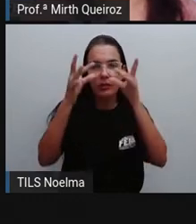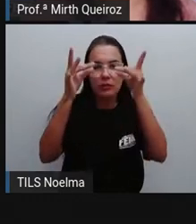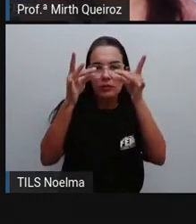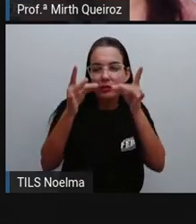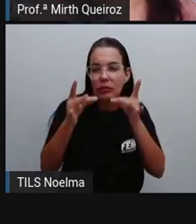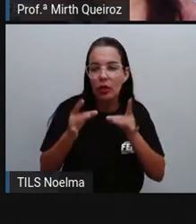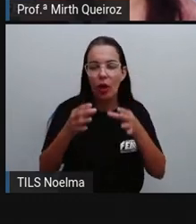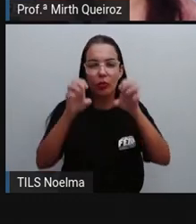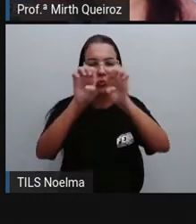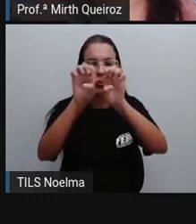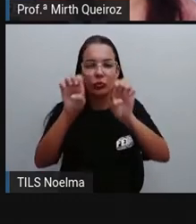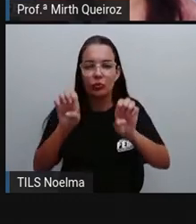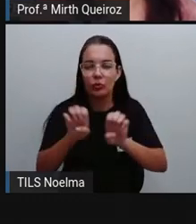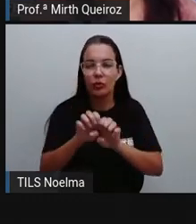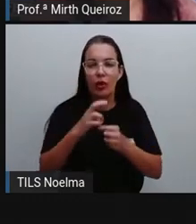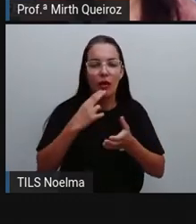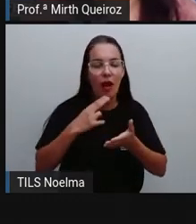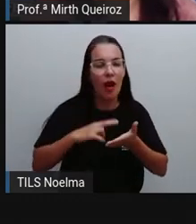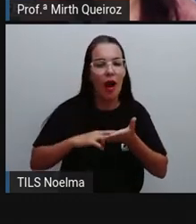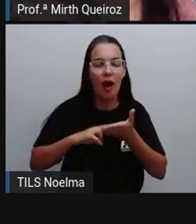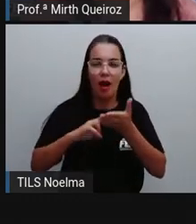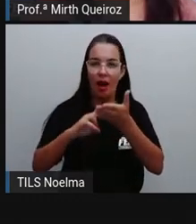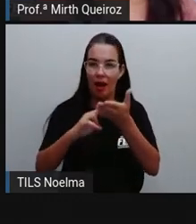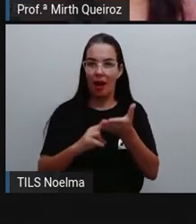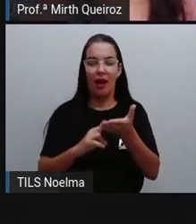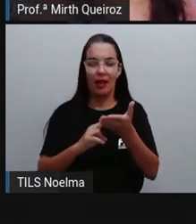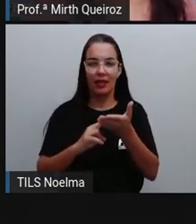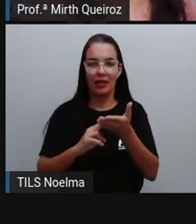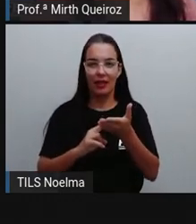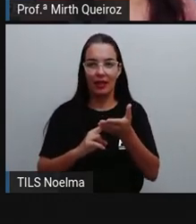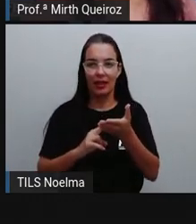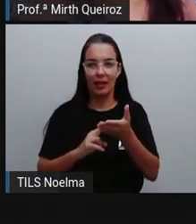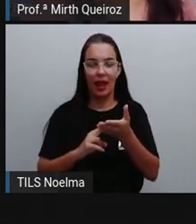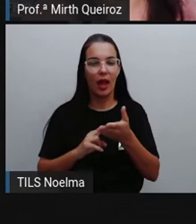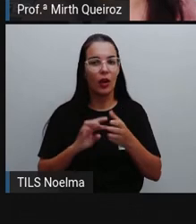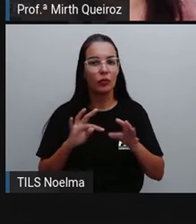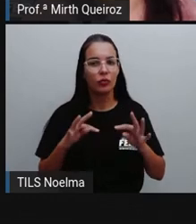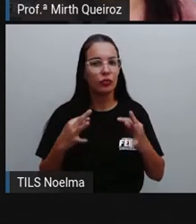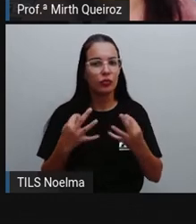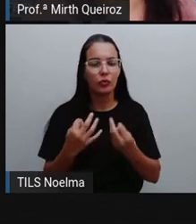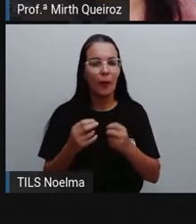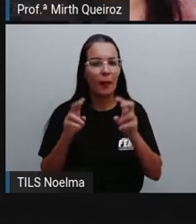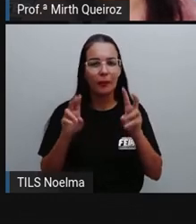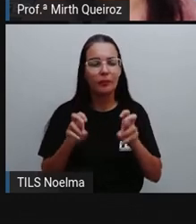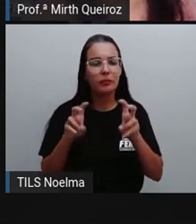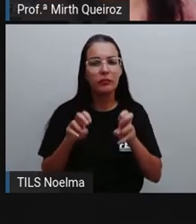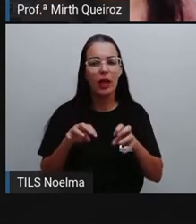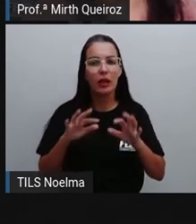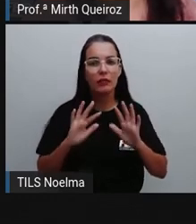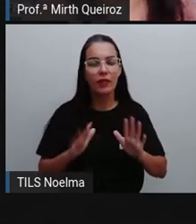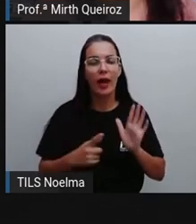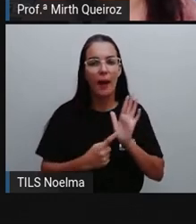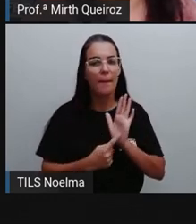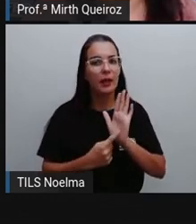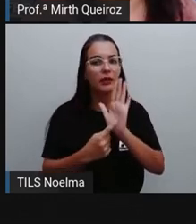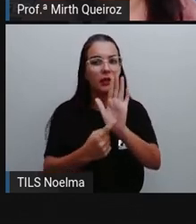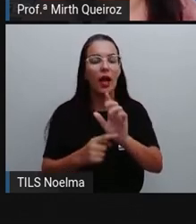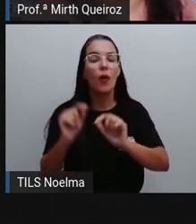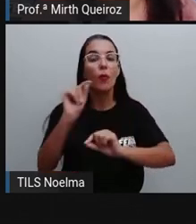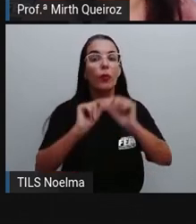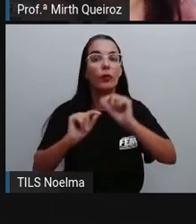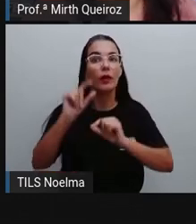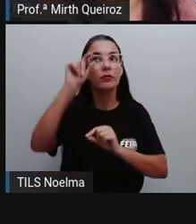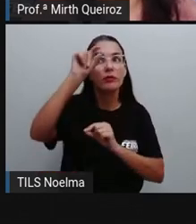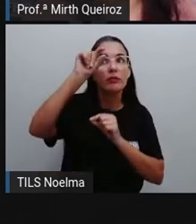toda a estrutura que exige uma carta de forma geral, onde a gente vai apresentar ali logo na primeira linha.